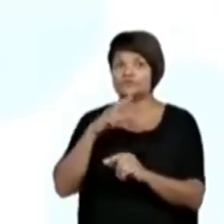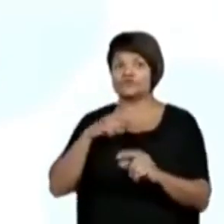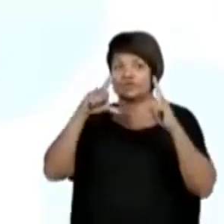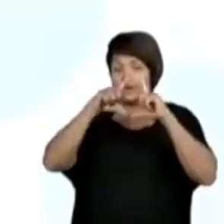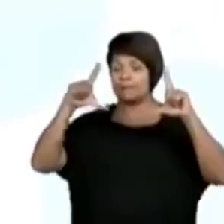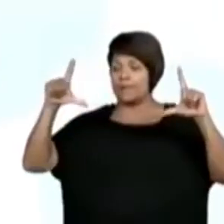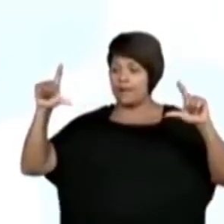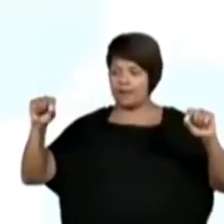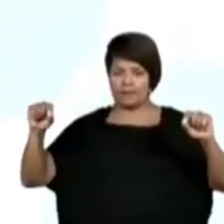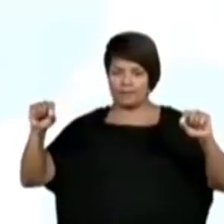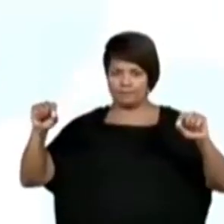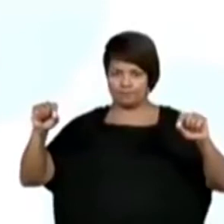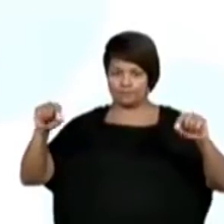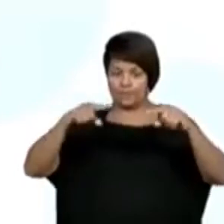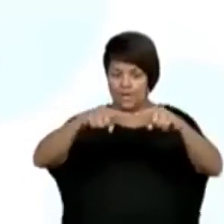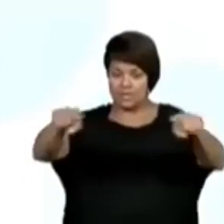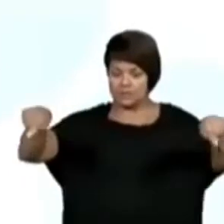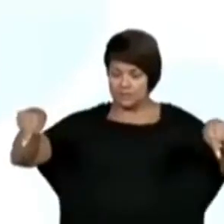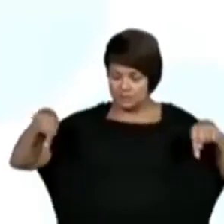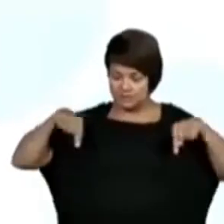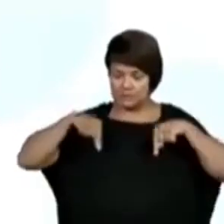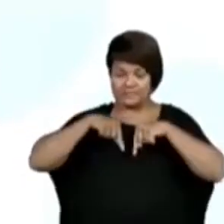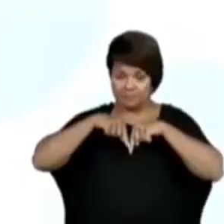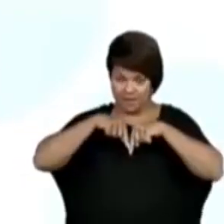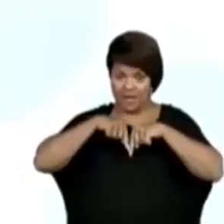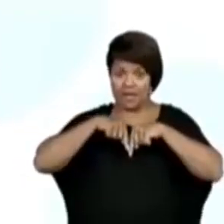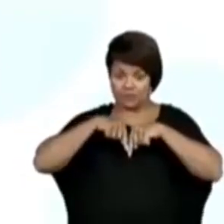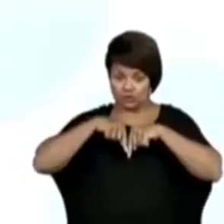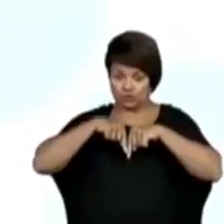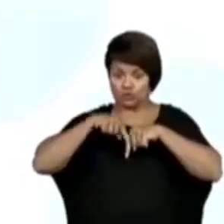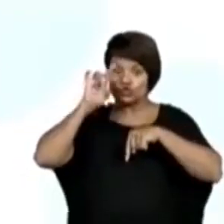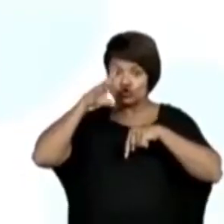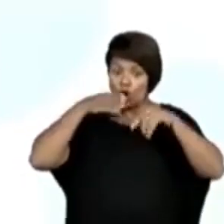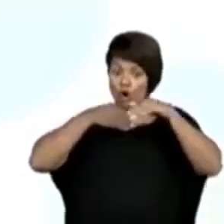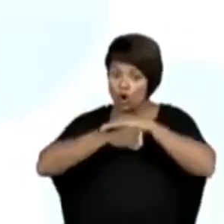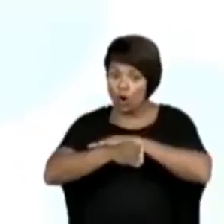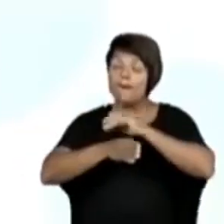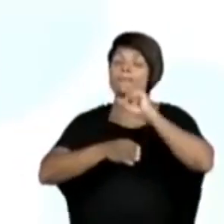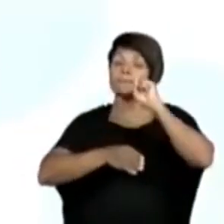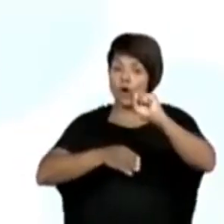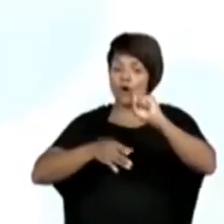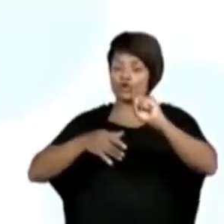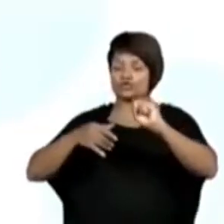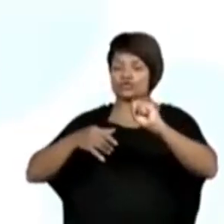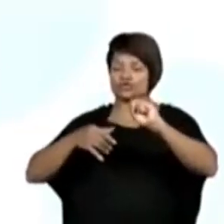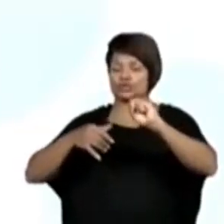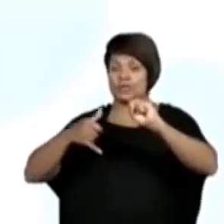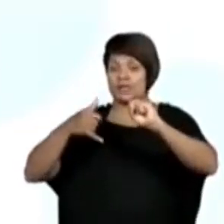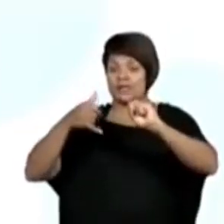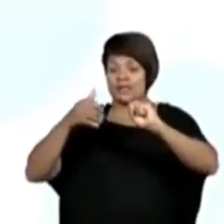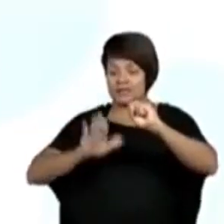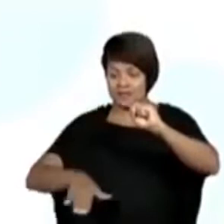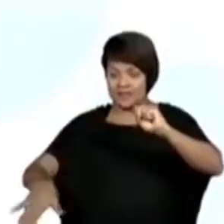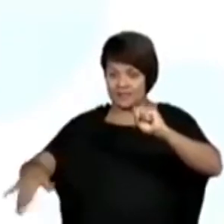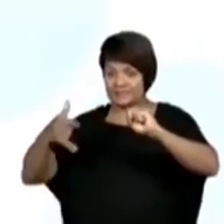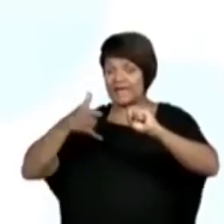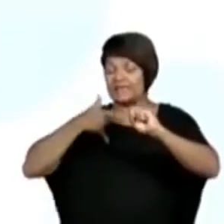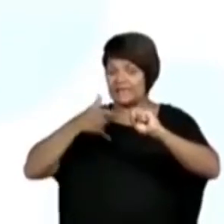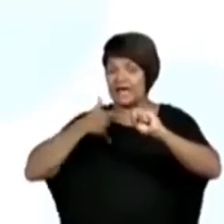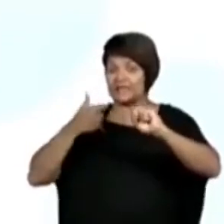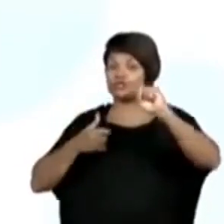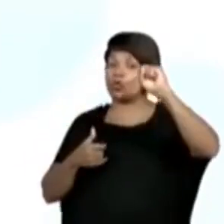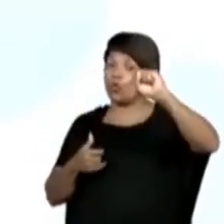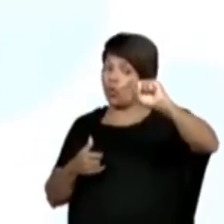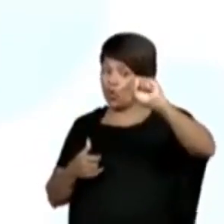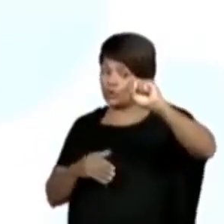Espaço reservado a crianças menores de 8 anos. E aí, galera? Eu já tô vendo aí